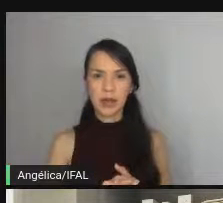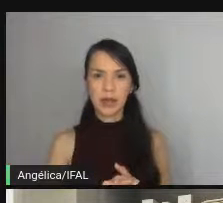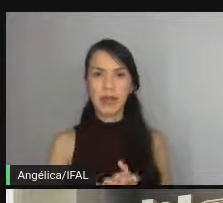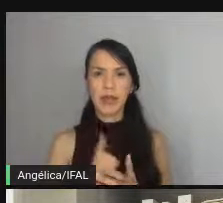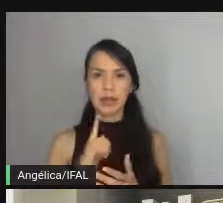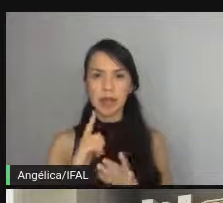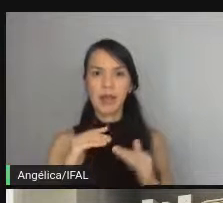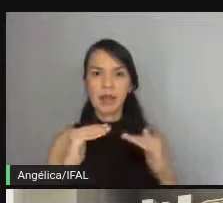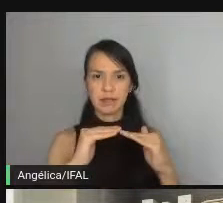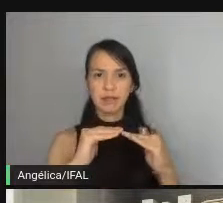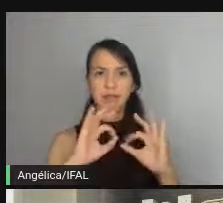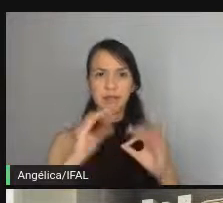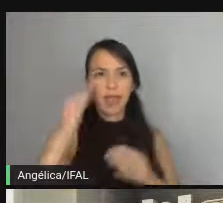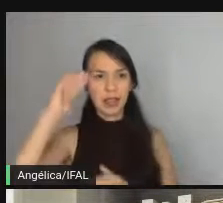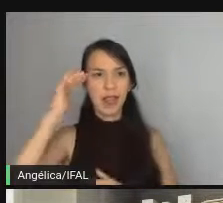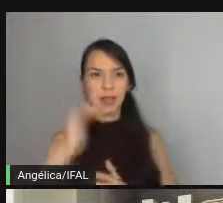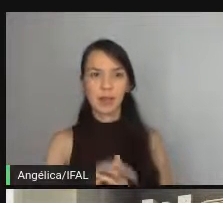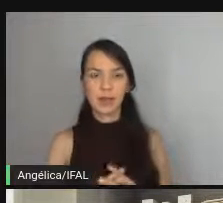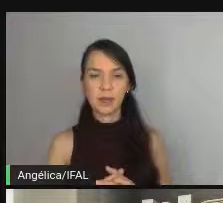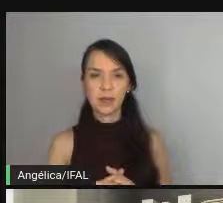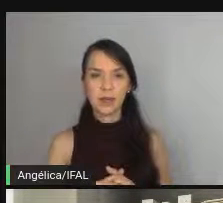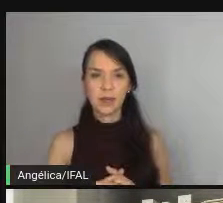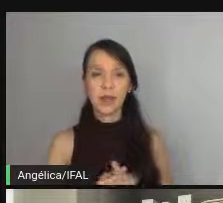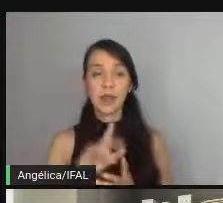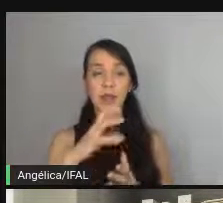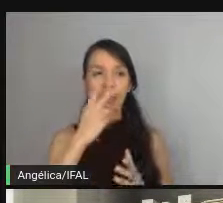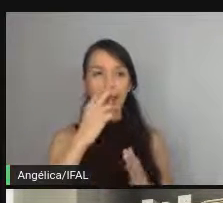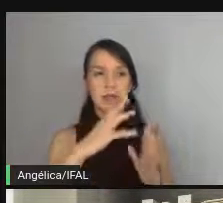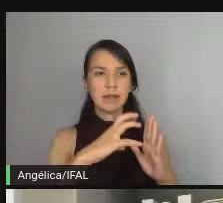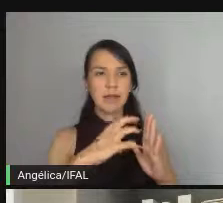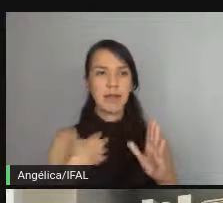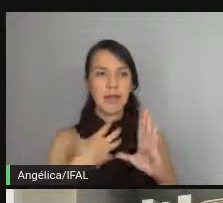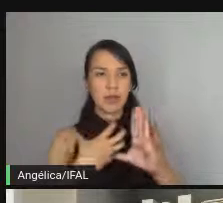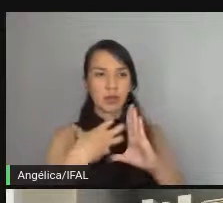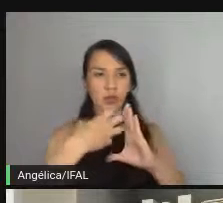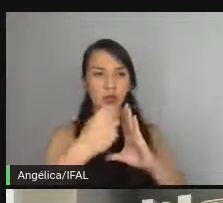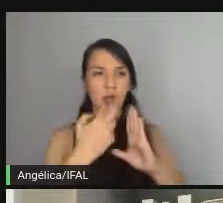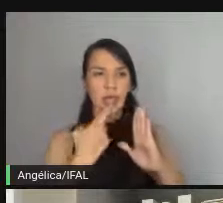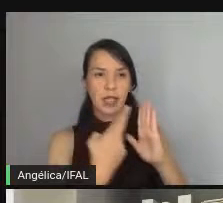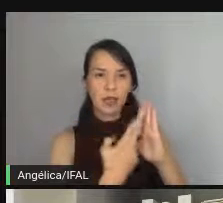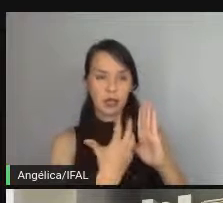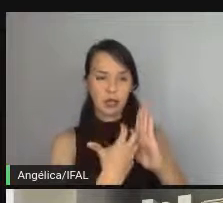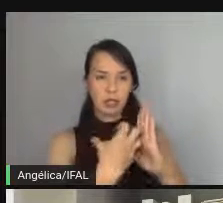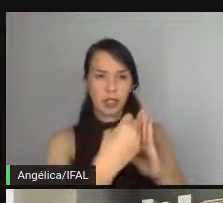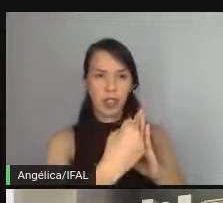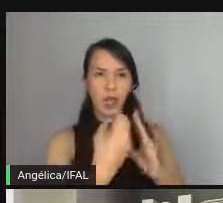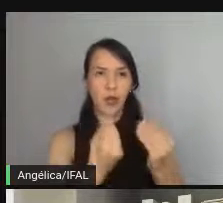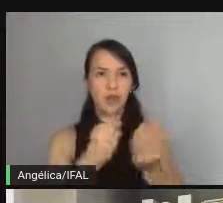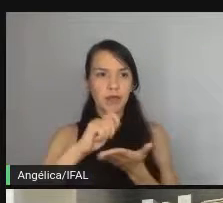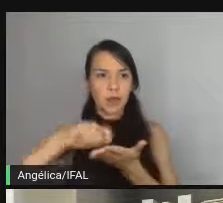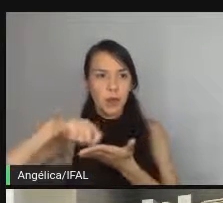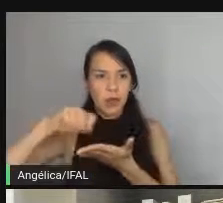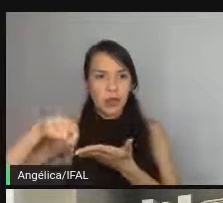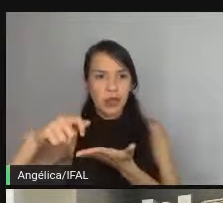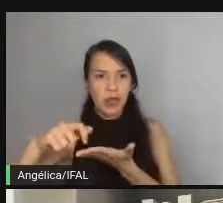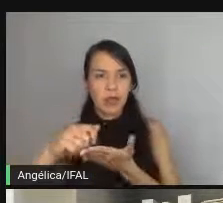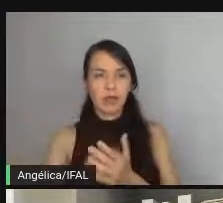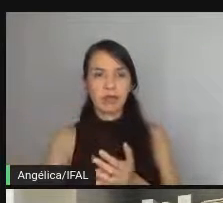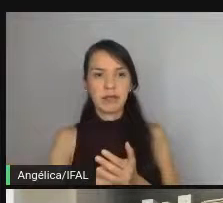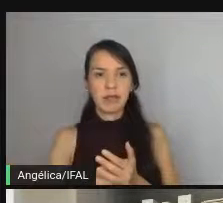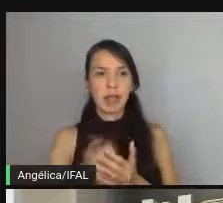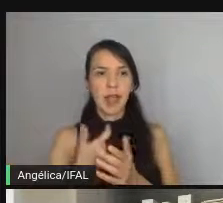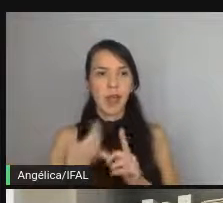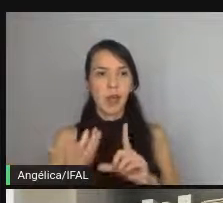sentido entendi ele abstrai o corpo da resposta como se fosse um escritor é uma é uma